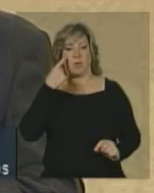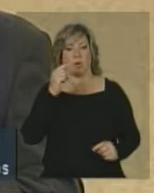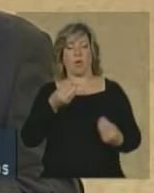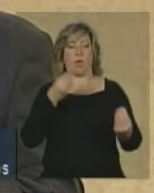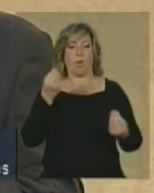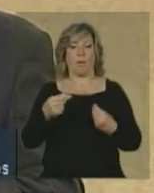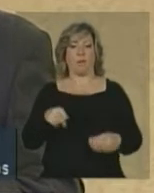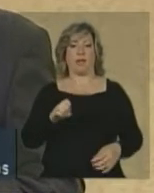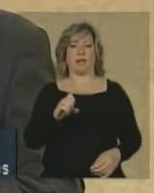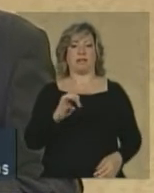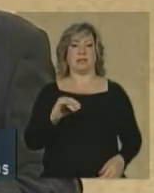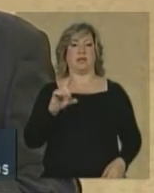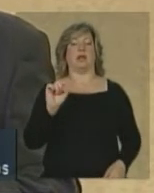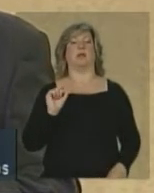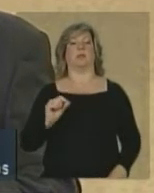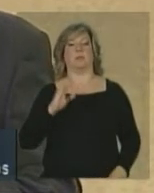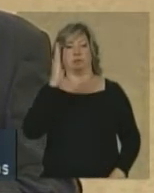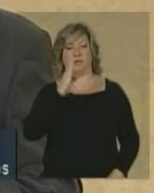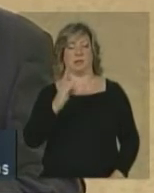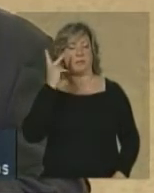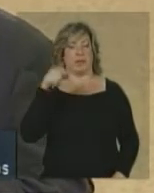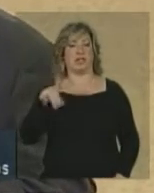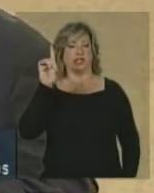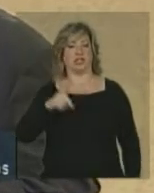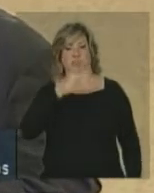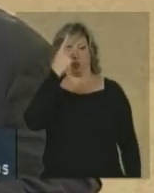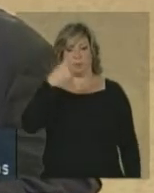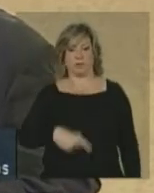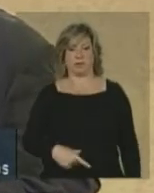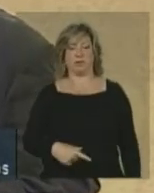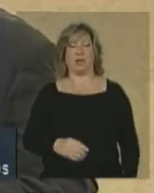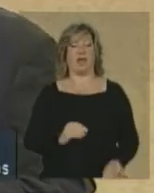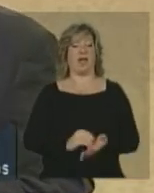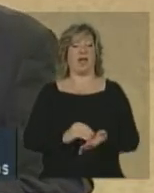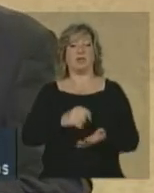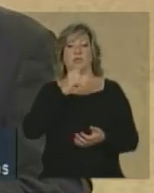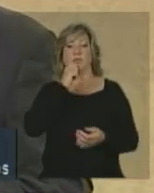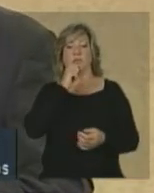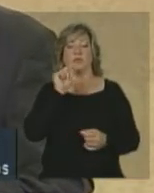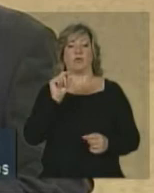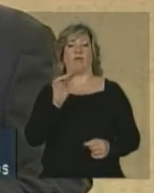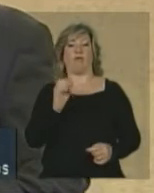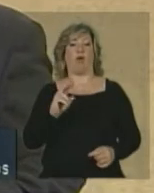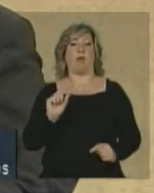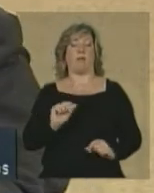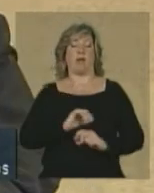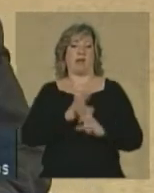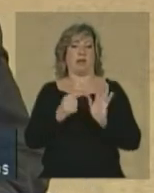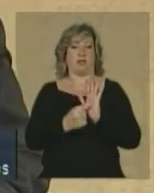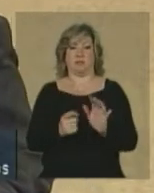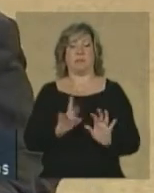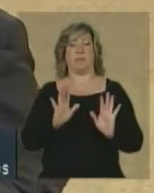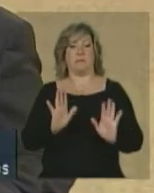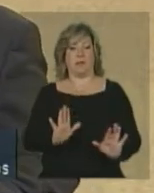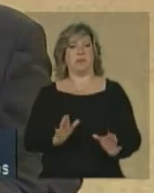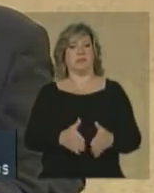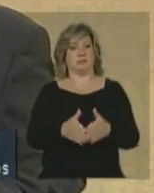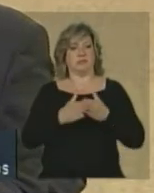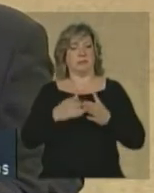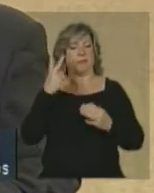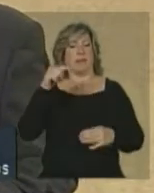pelo Estado brasileiro aos direitos humanos, ainda que de forma não espontânea, mas provocada tanto.